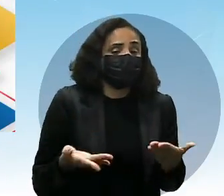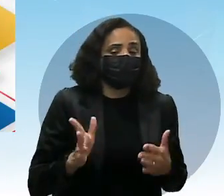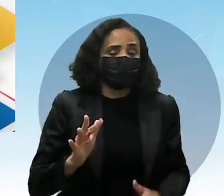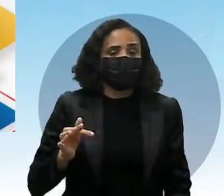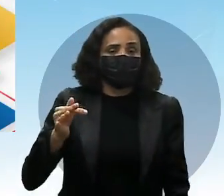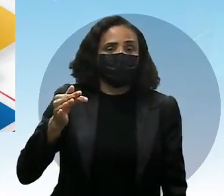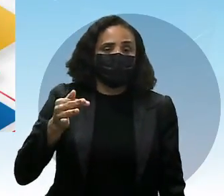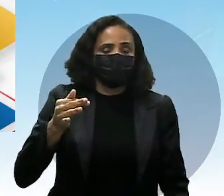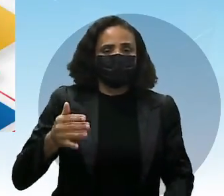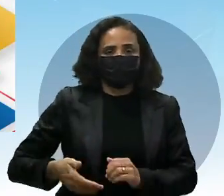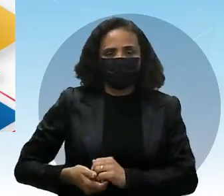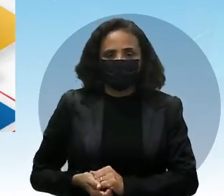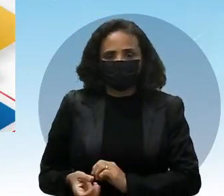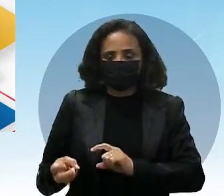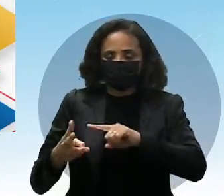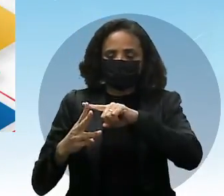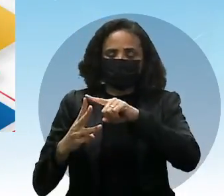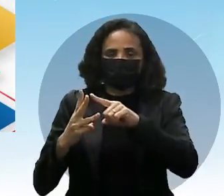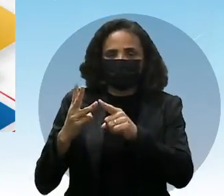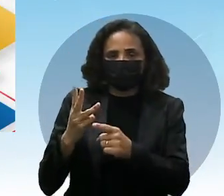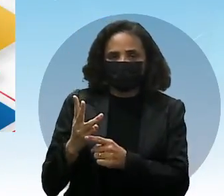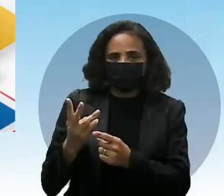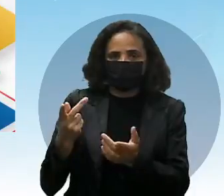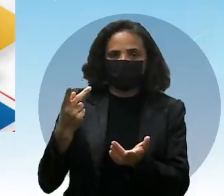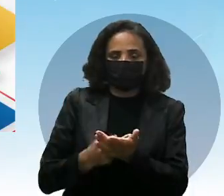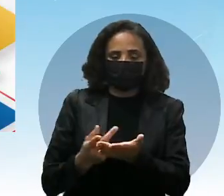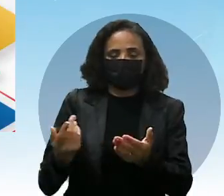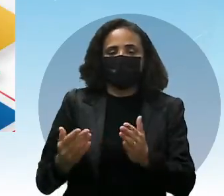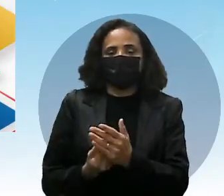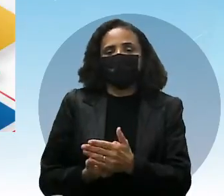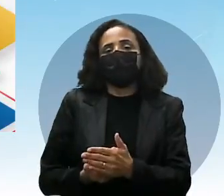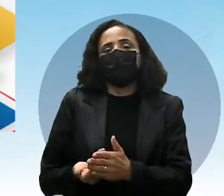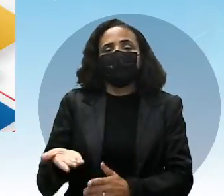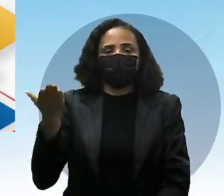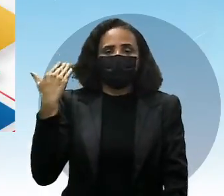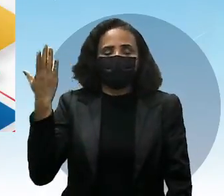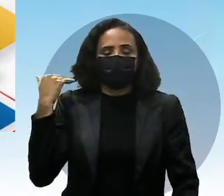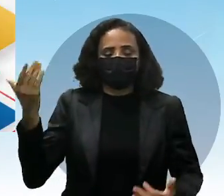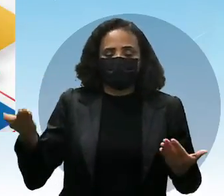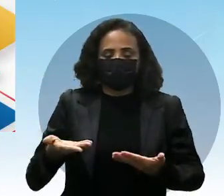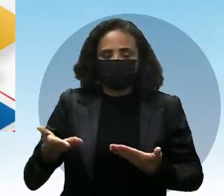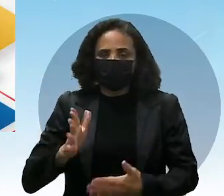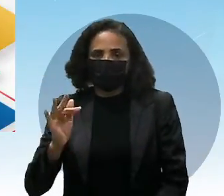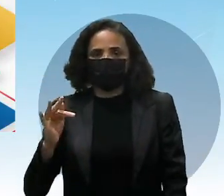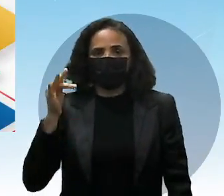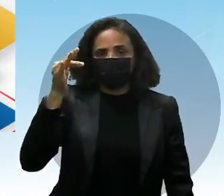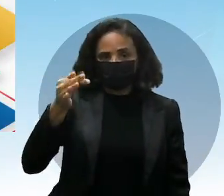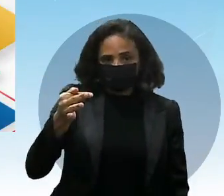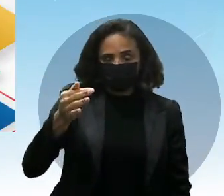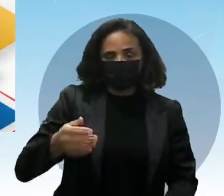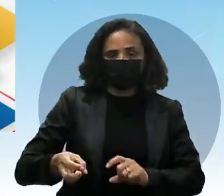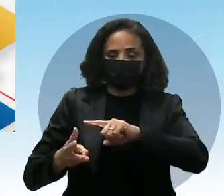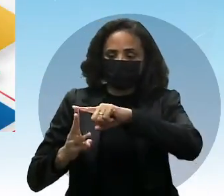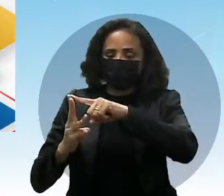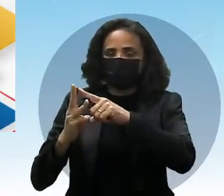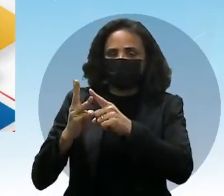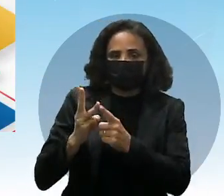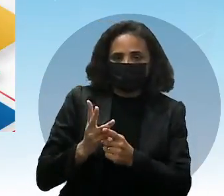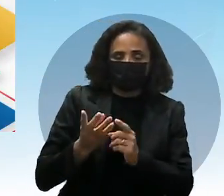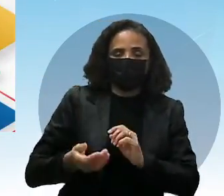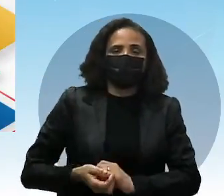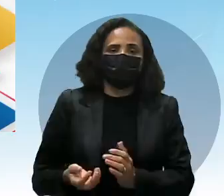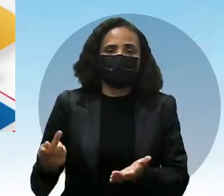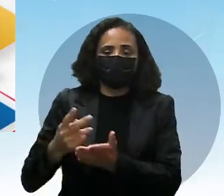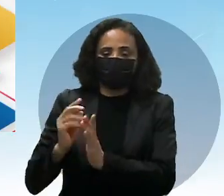Temos ali, três situações de tempo, passado, presente e futuro. Se a ação é de presente,